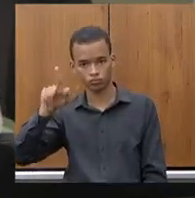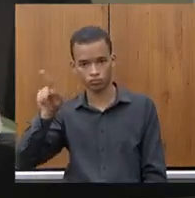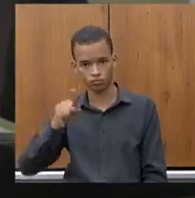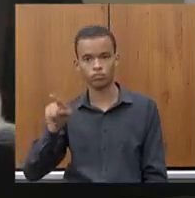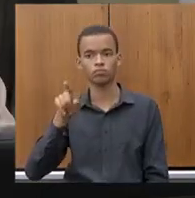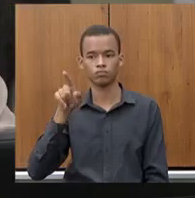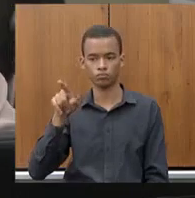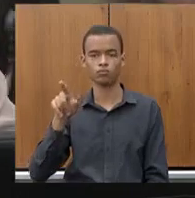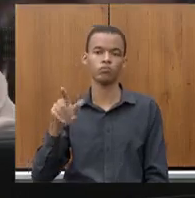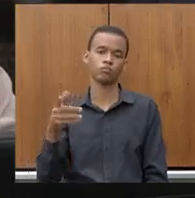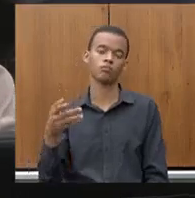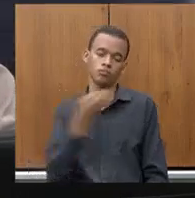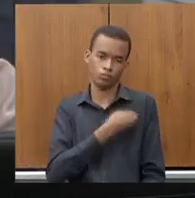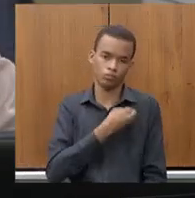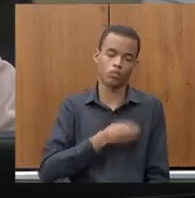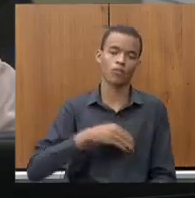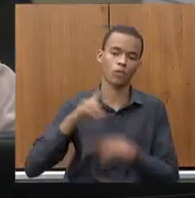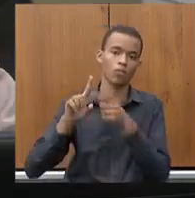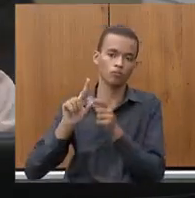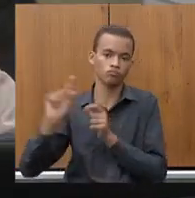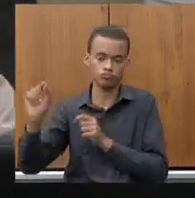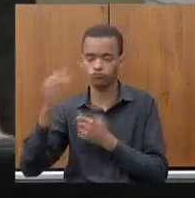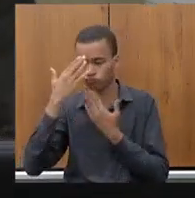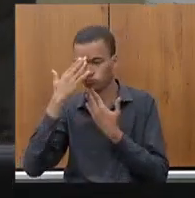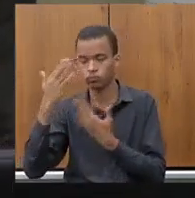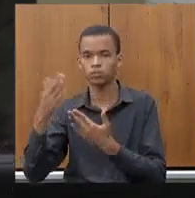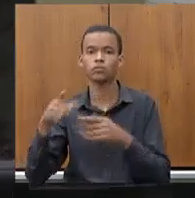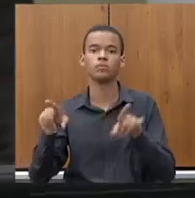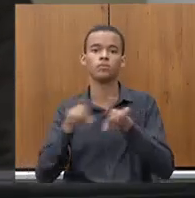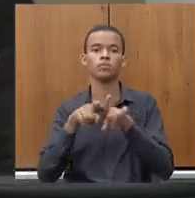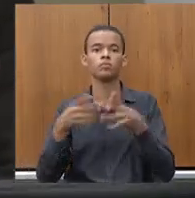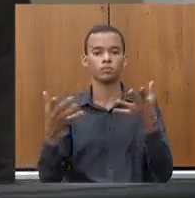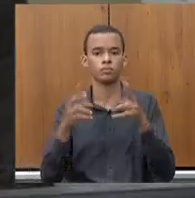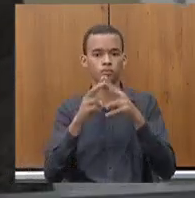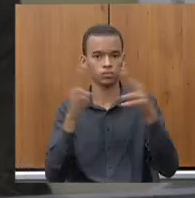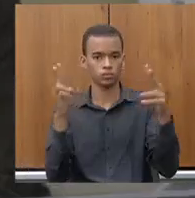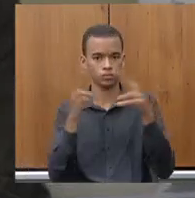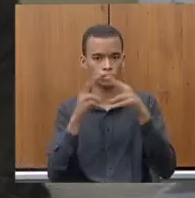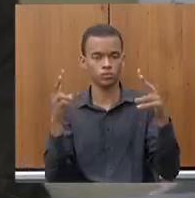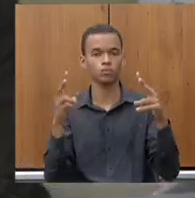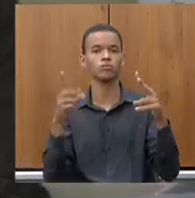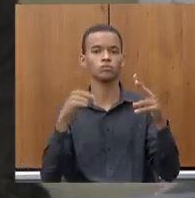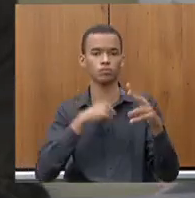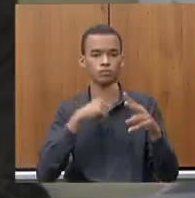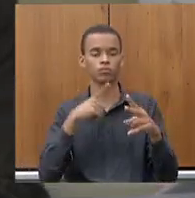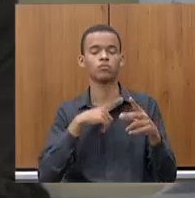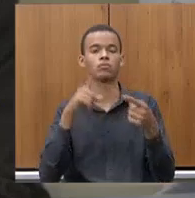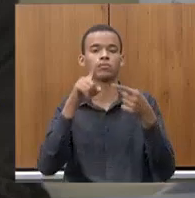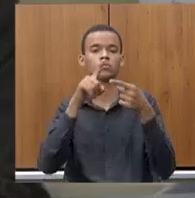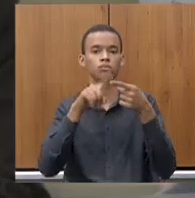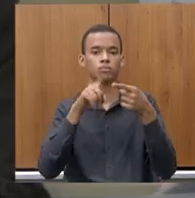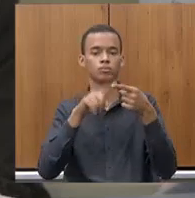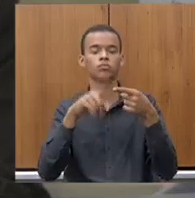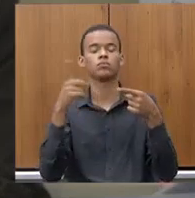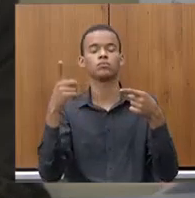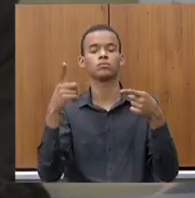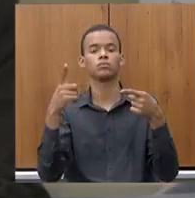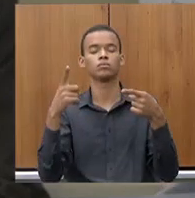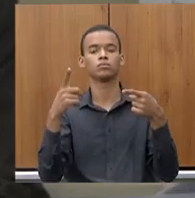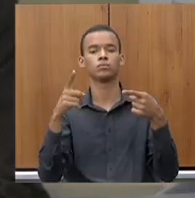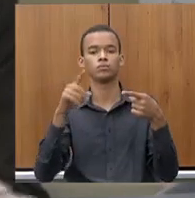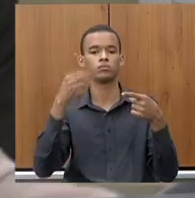nos momentos finais dessa audiência e, remotamente, em alguns instantes, estiveram conosco também o